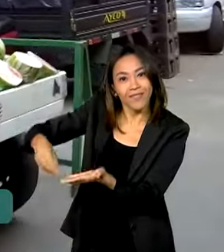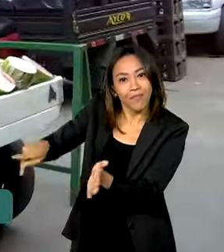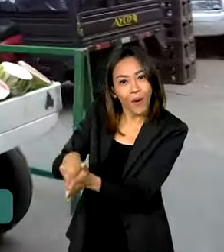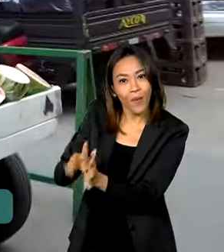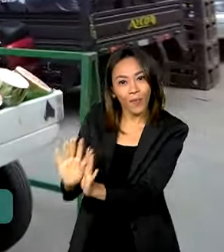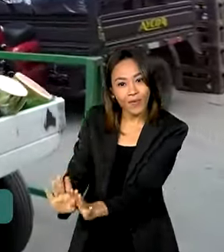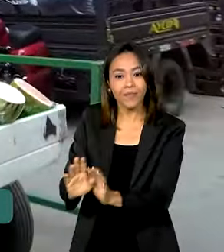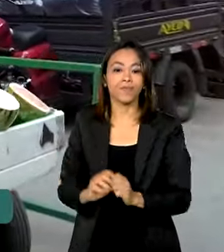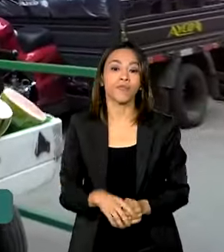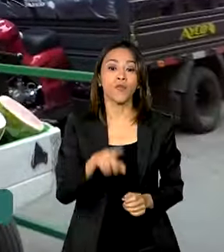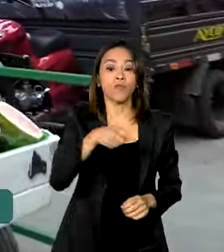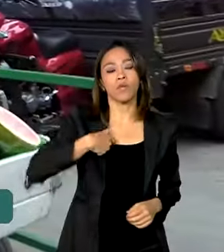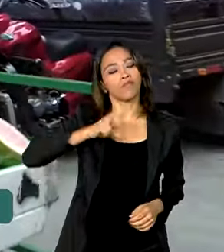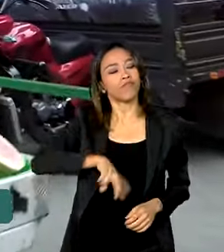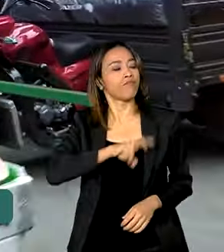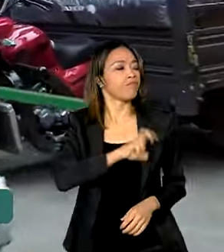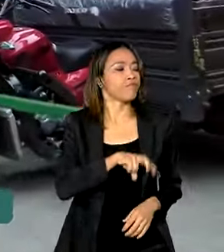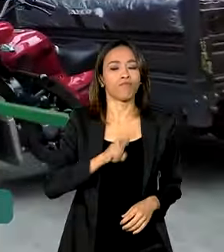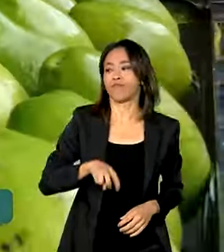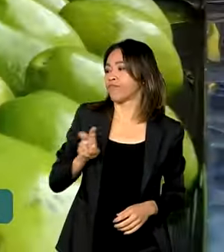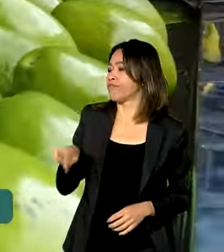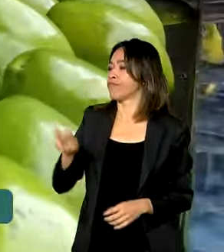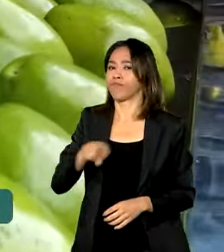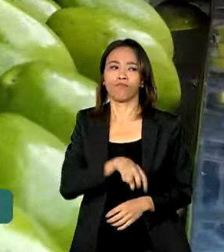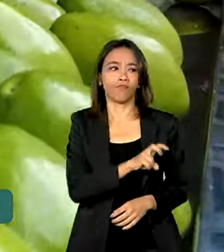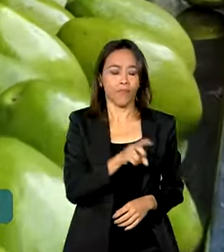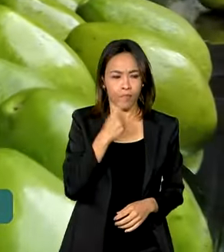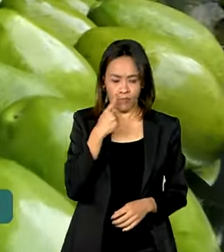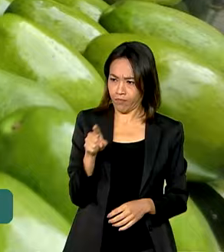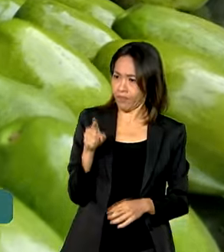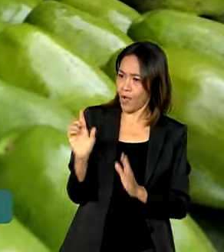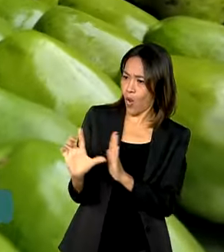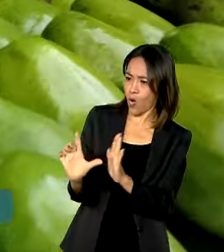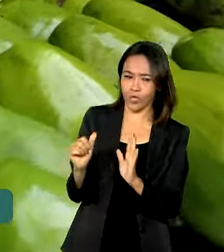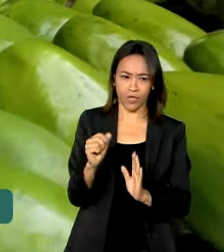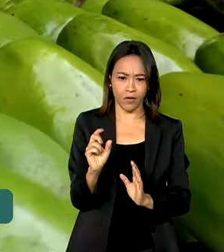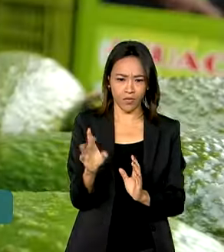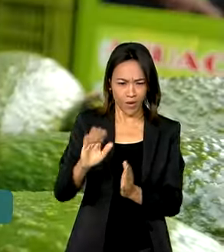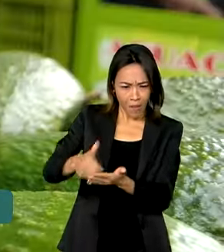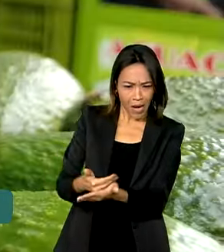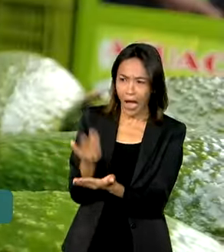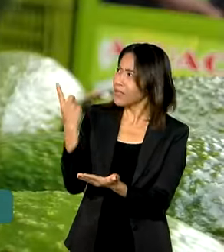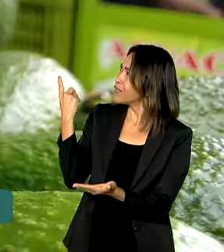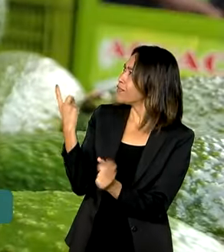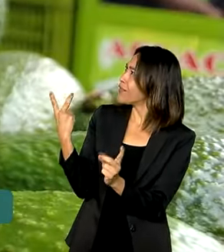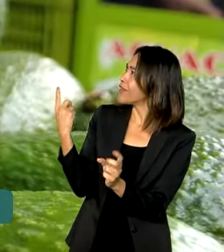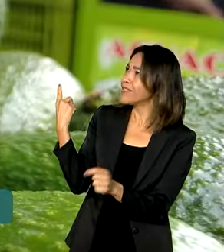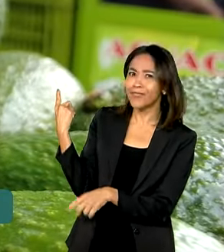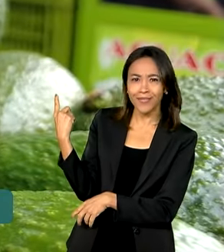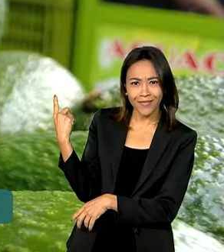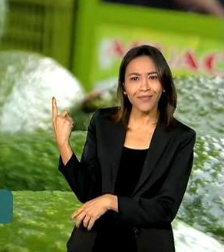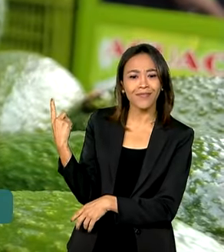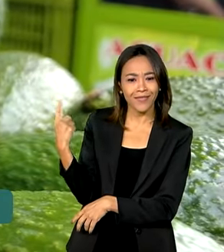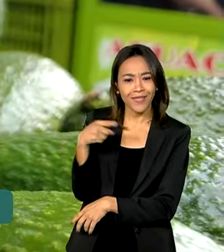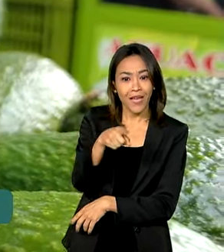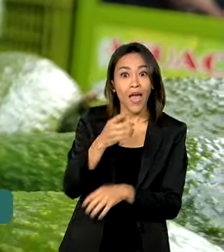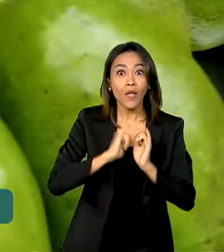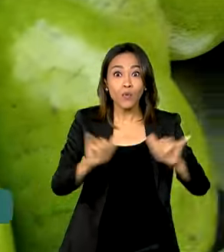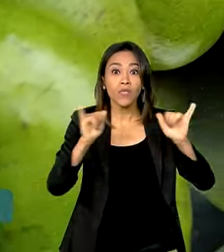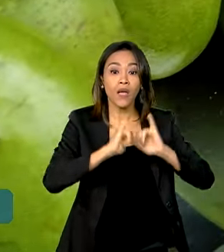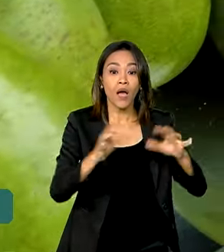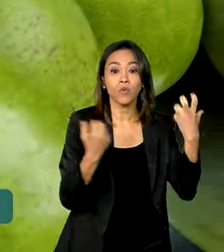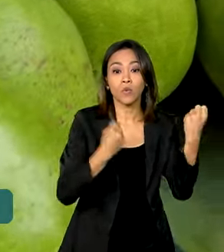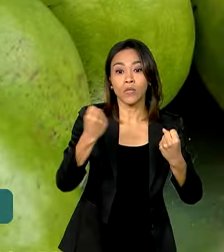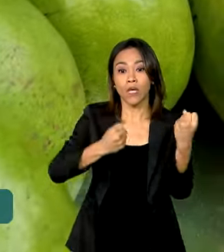Aliás, ao andar pelas ruas, é comum encontrar lojas que vendem só abacate. Ele também é anunciado nos carros,